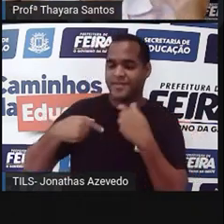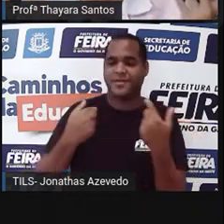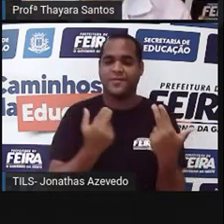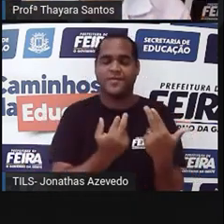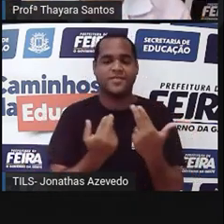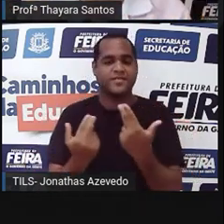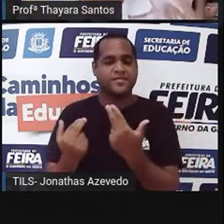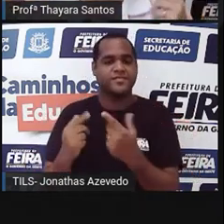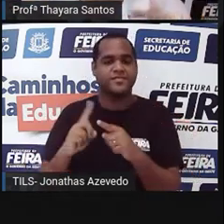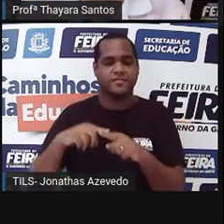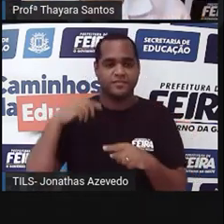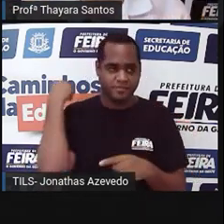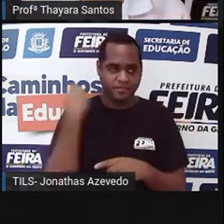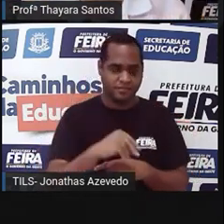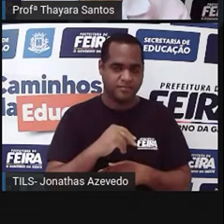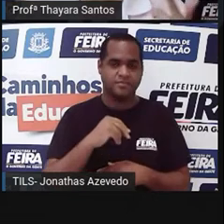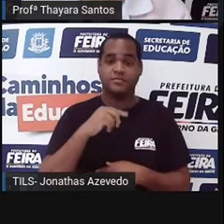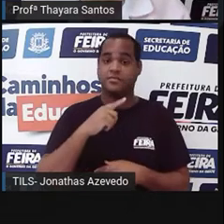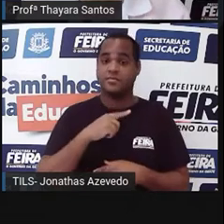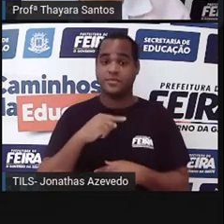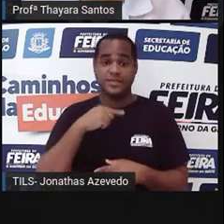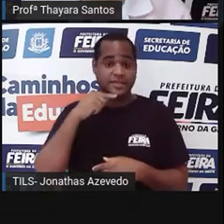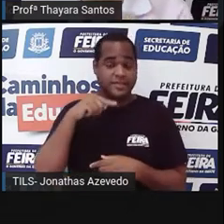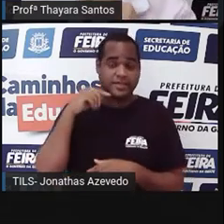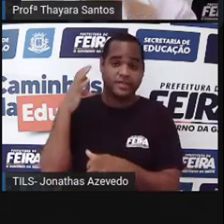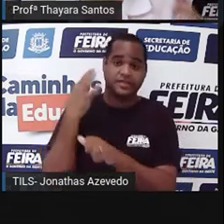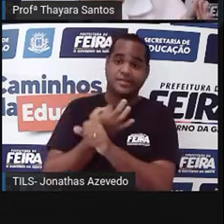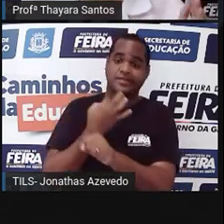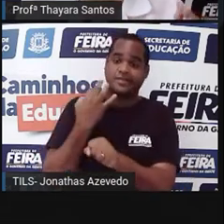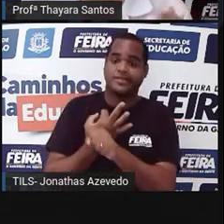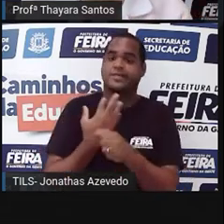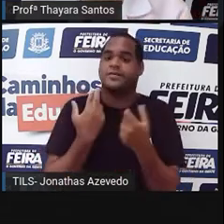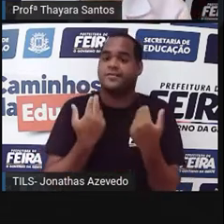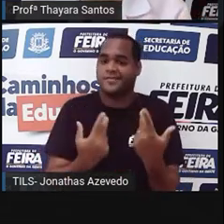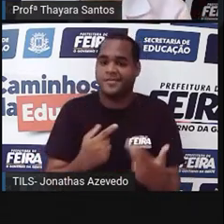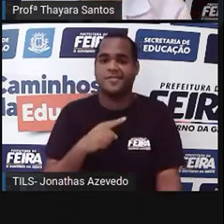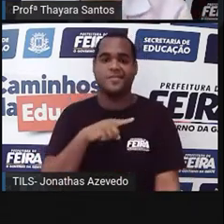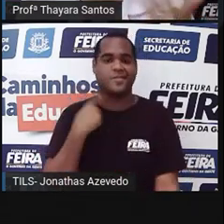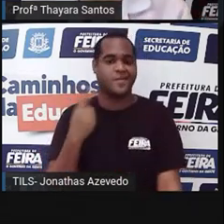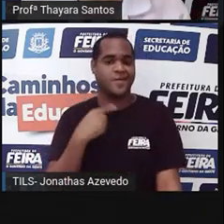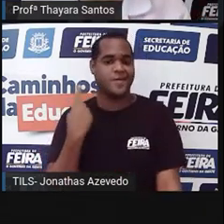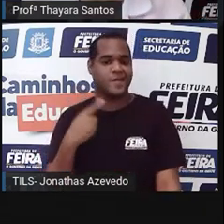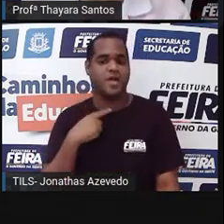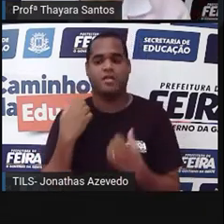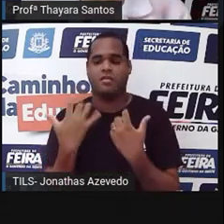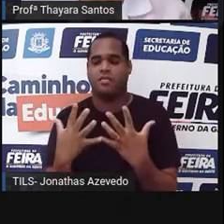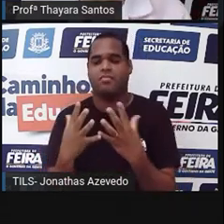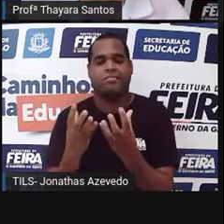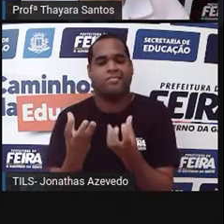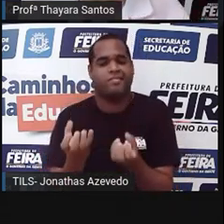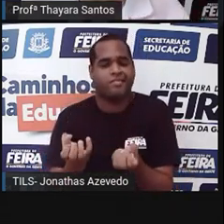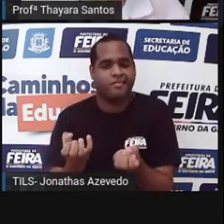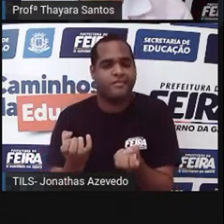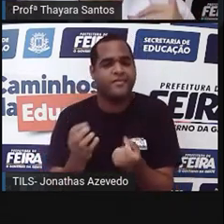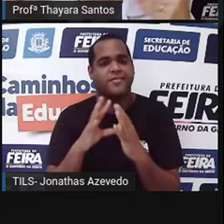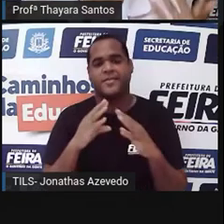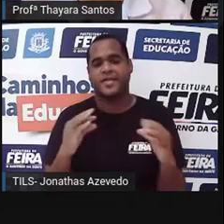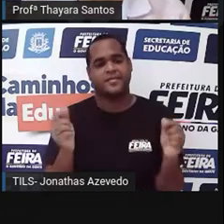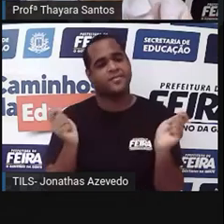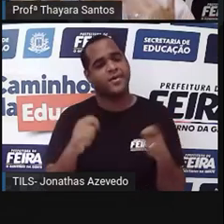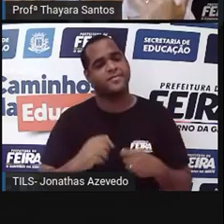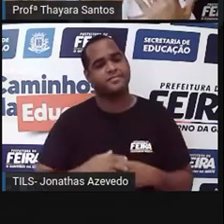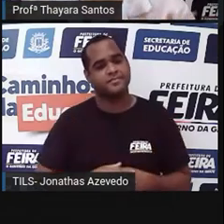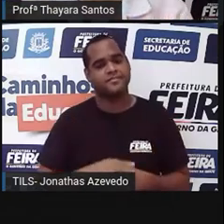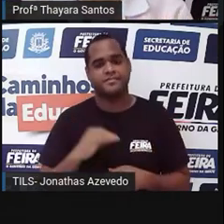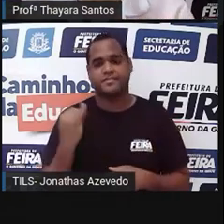se tiver alguma praga que aquela planta não é resistente, todas ali naquele lugar vão morrer. E aquela espada pode inclusive sumir. Então por